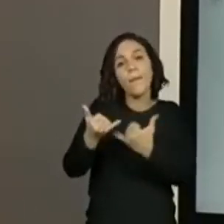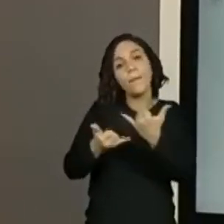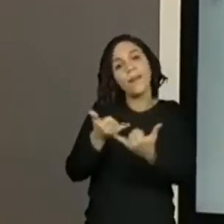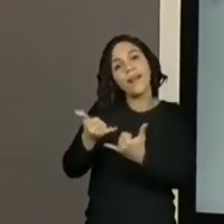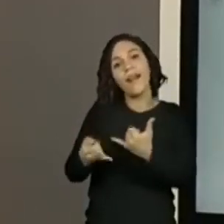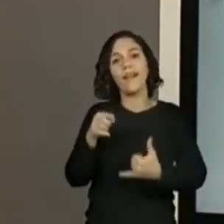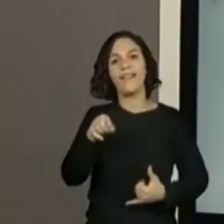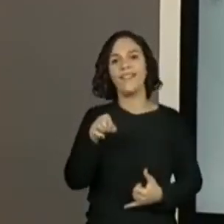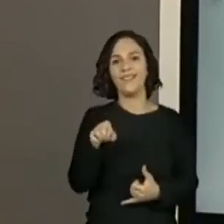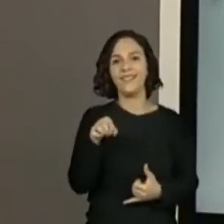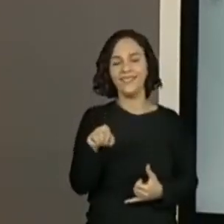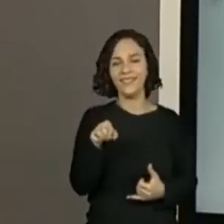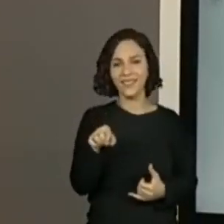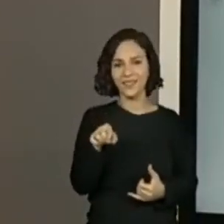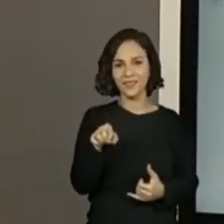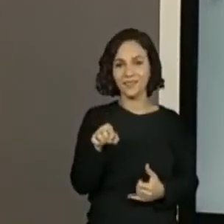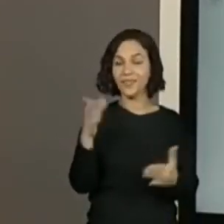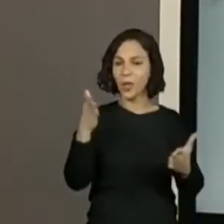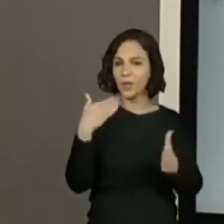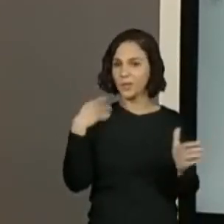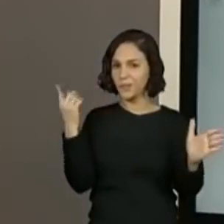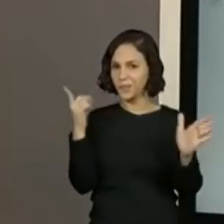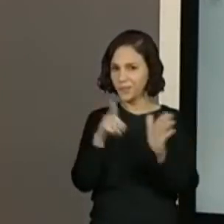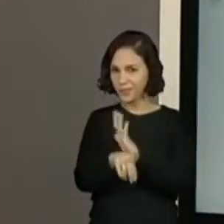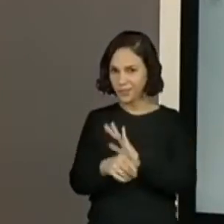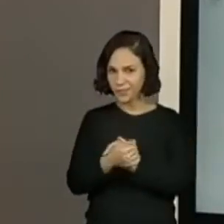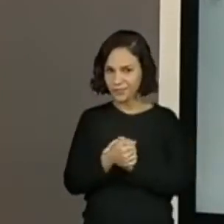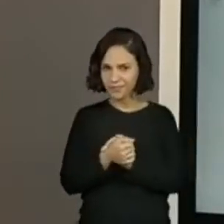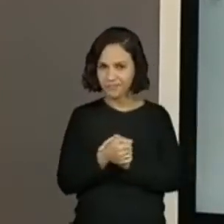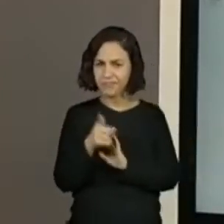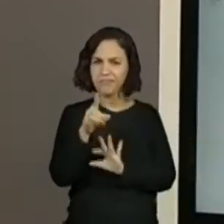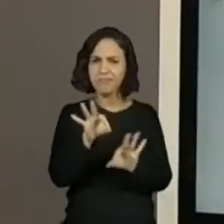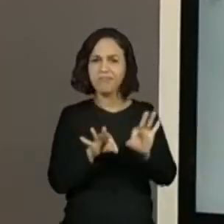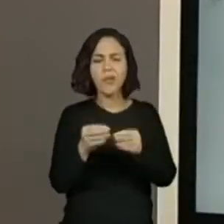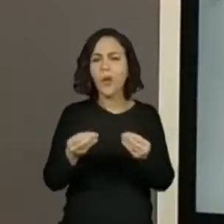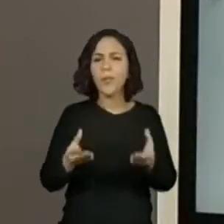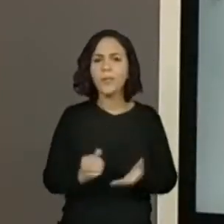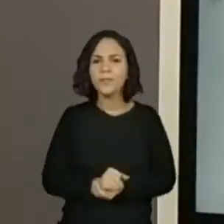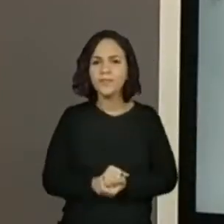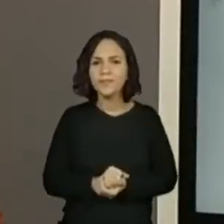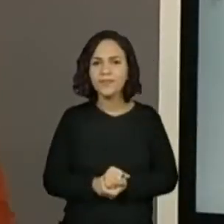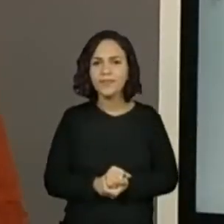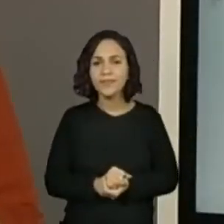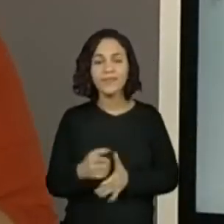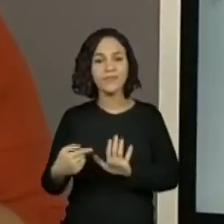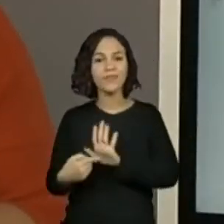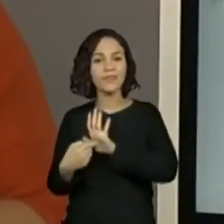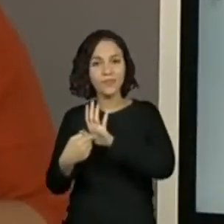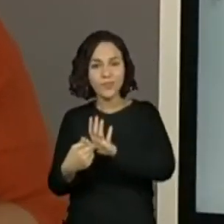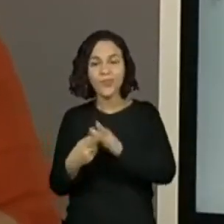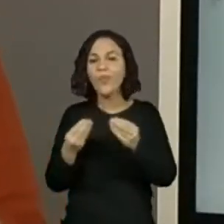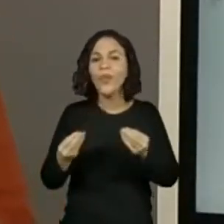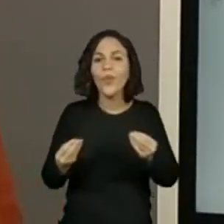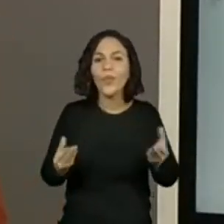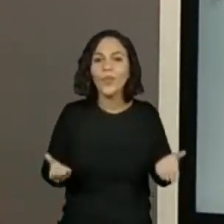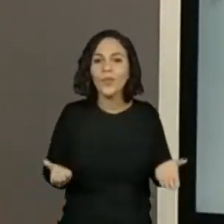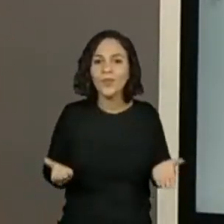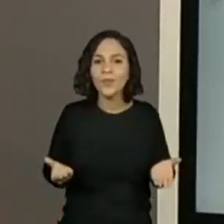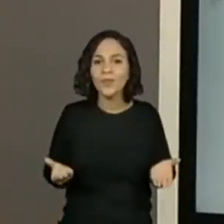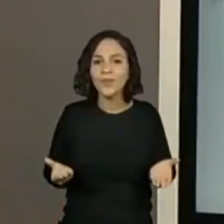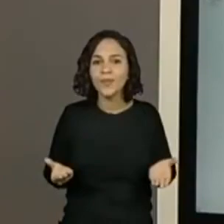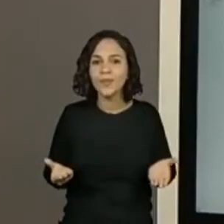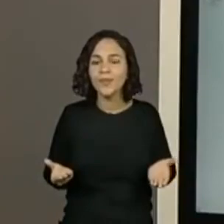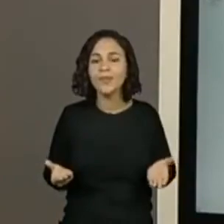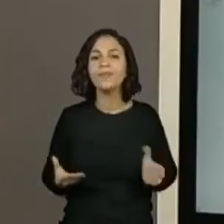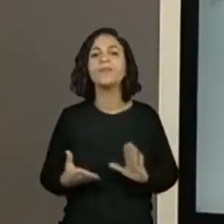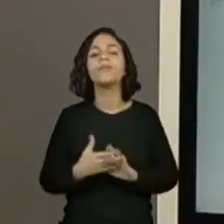amarelinha. Agora, uma perguntinha. Como ele está organizado? Como ele se apresenta para a gente? Como ele se apresenta?